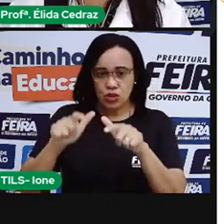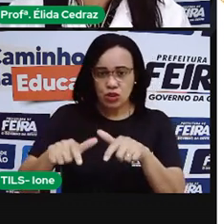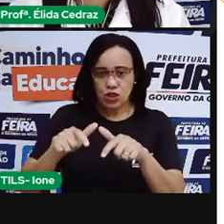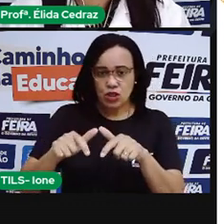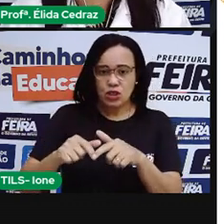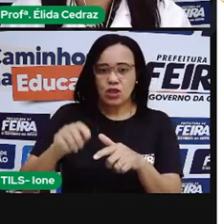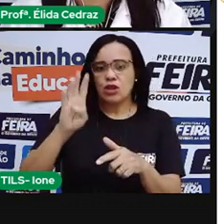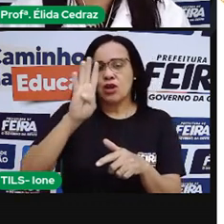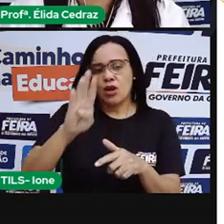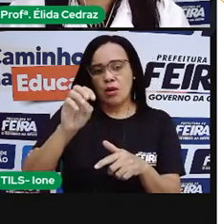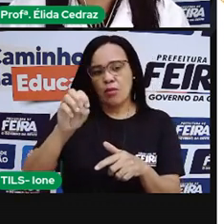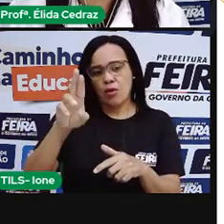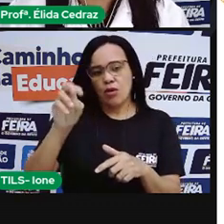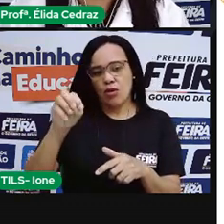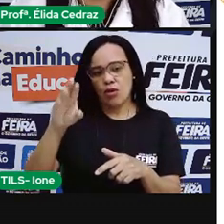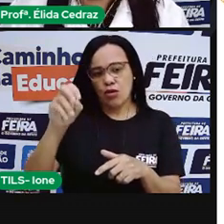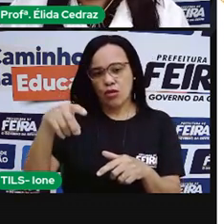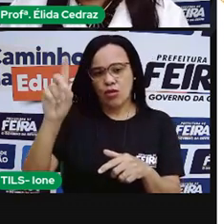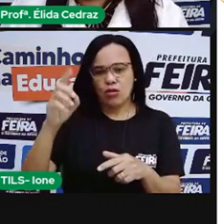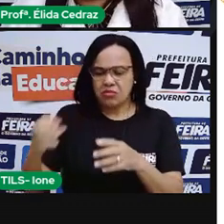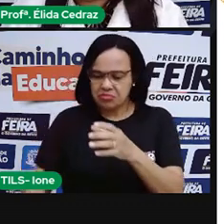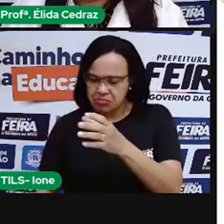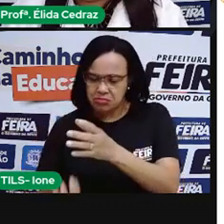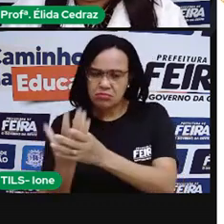Como surgiram as estrelas.